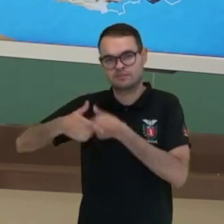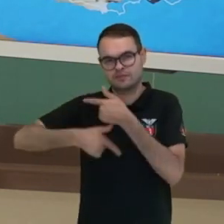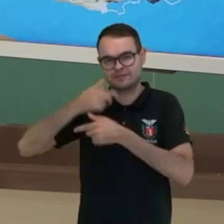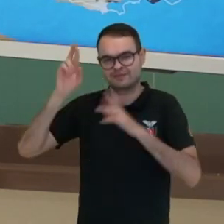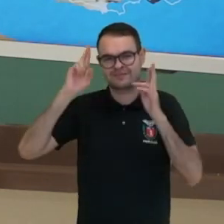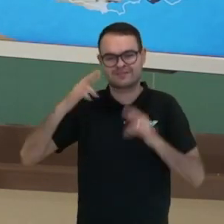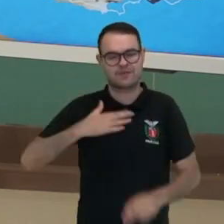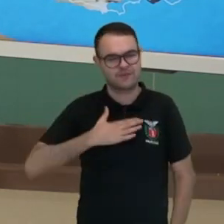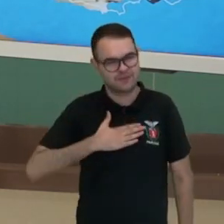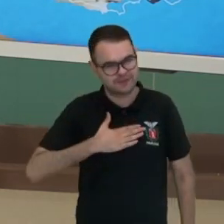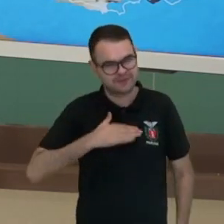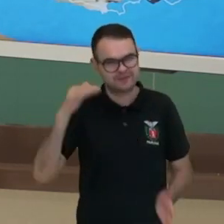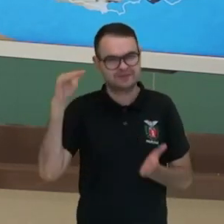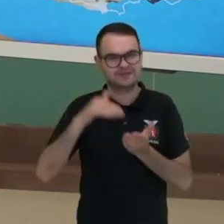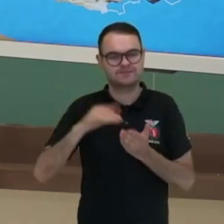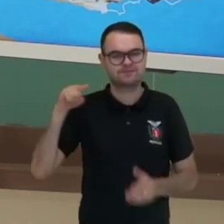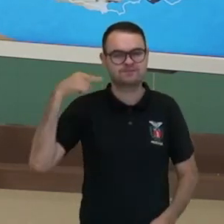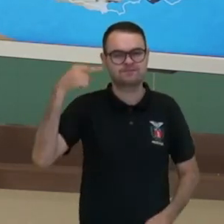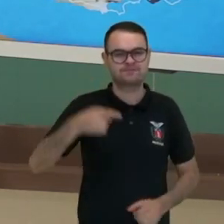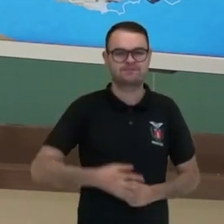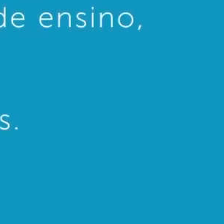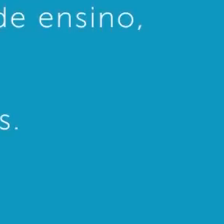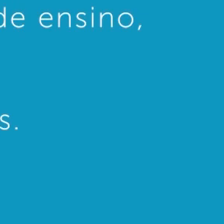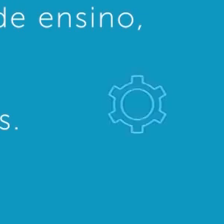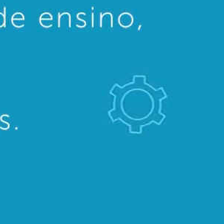Espero que vocês tenham gostado. Até breve!